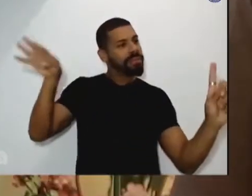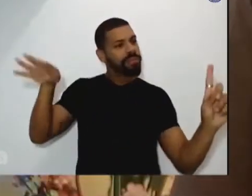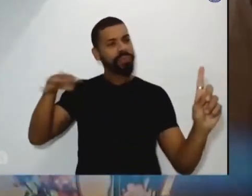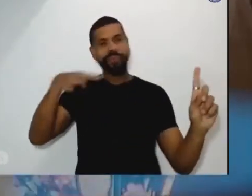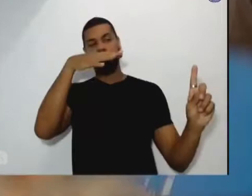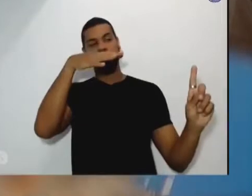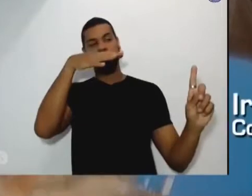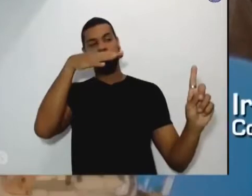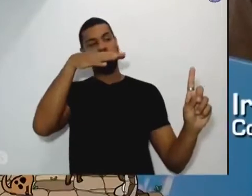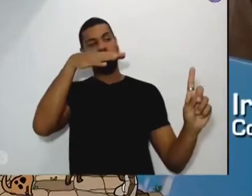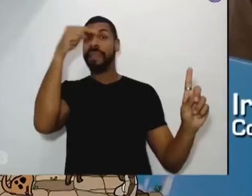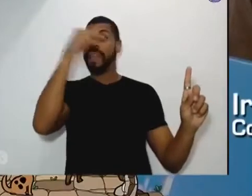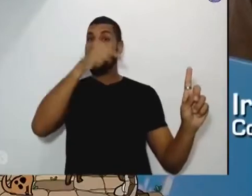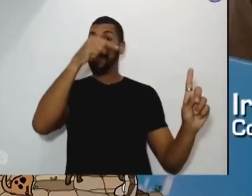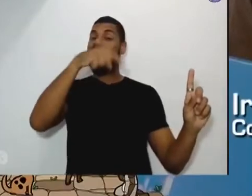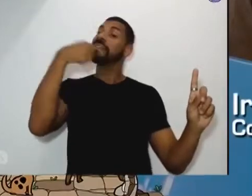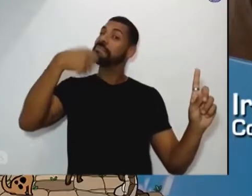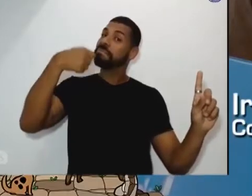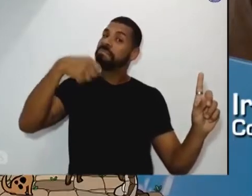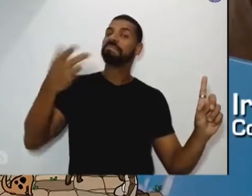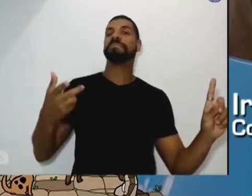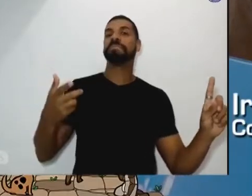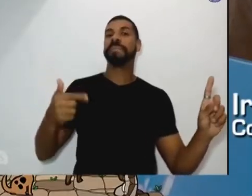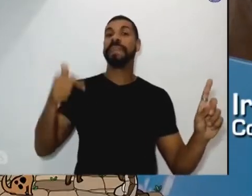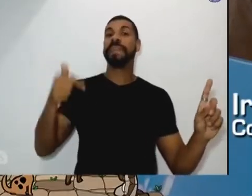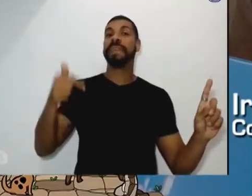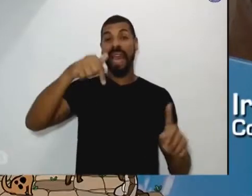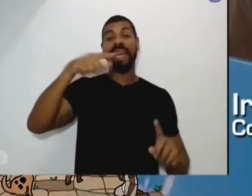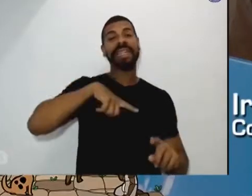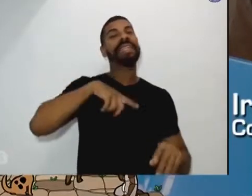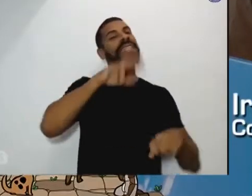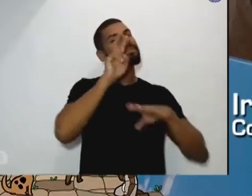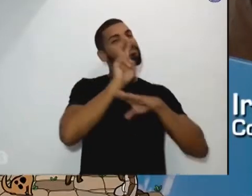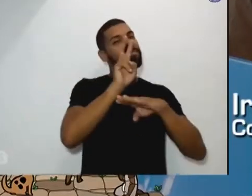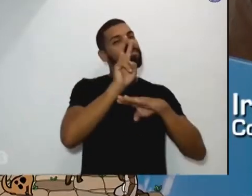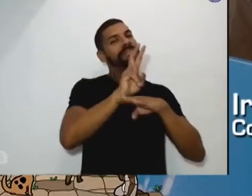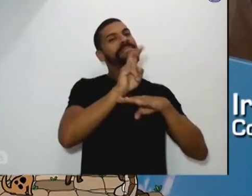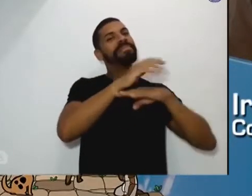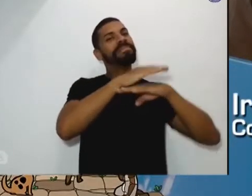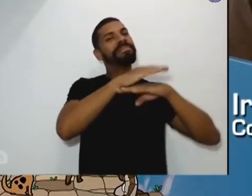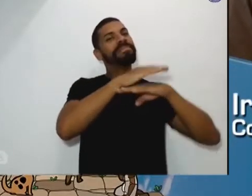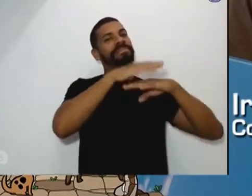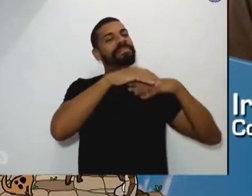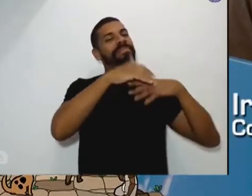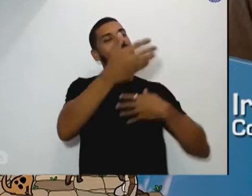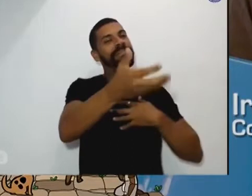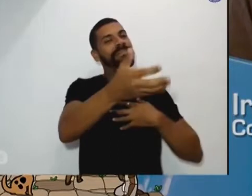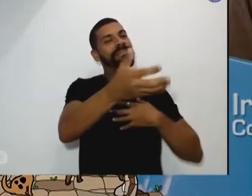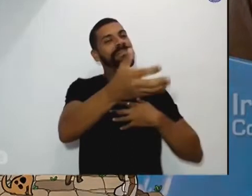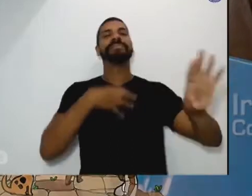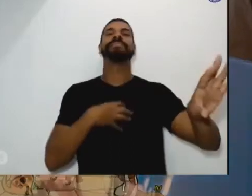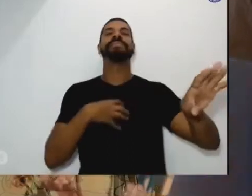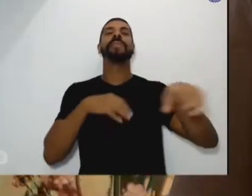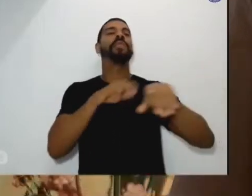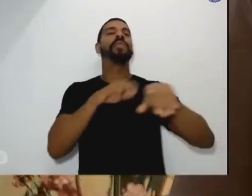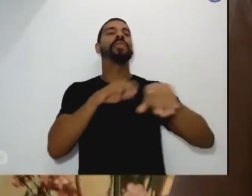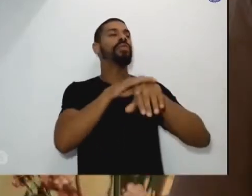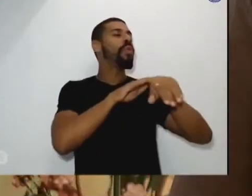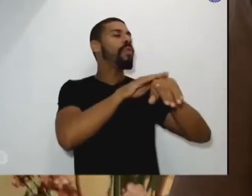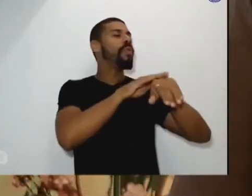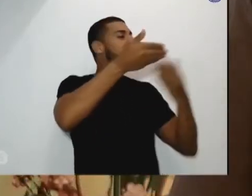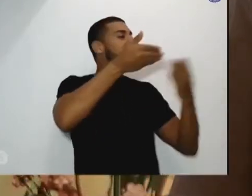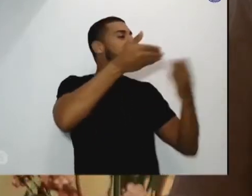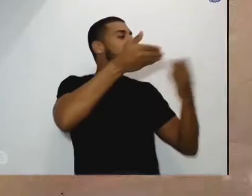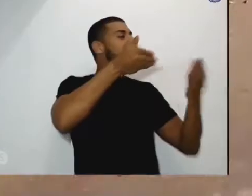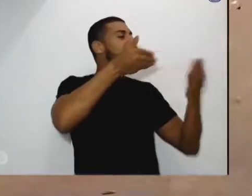eles vindo aqui, eles têm essa corrida, essa convivência. Eles conversam com um, conversam